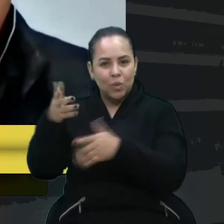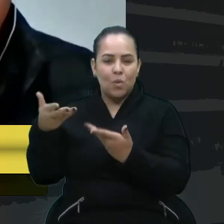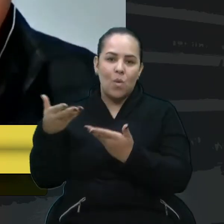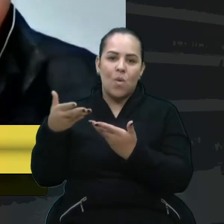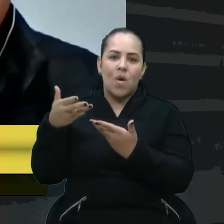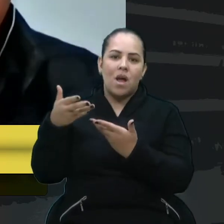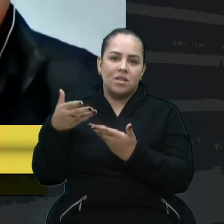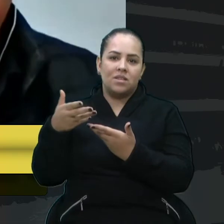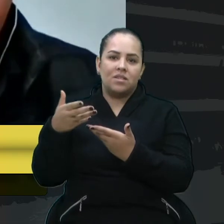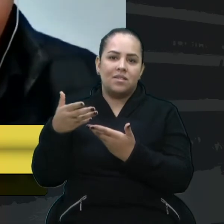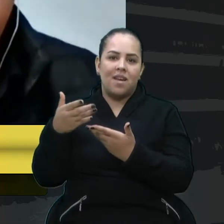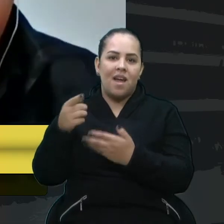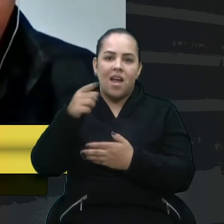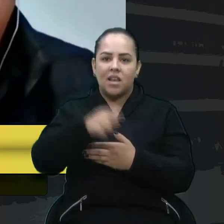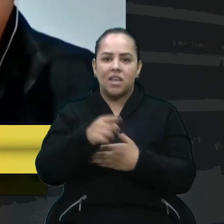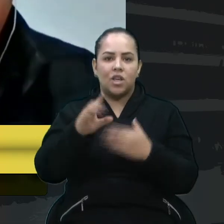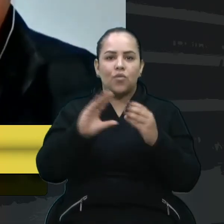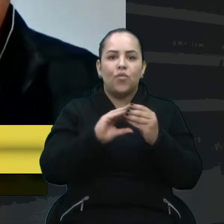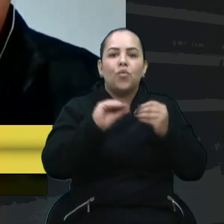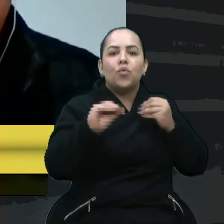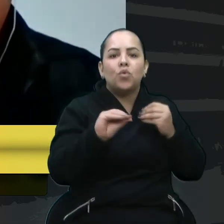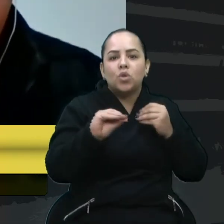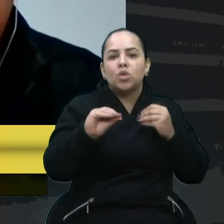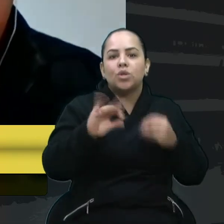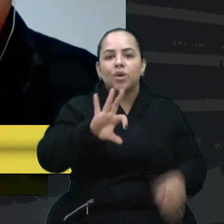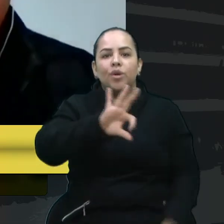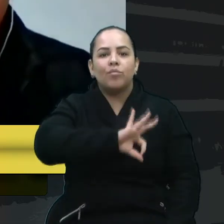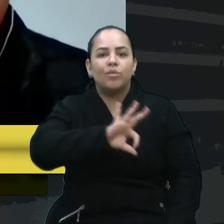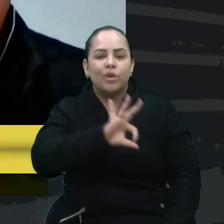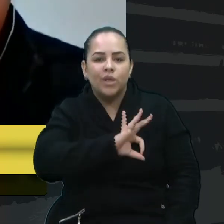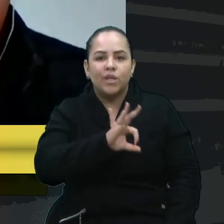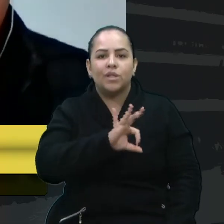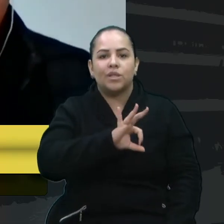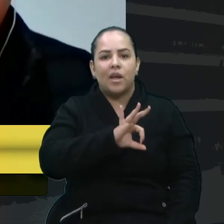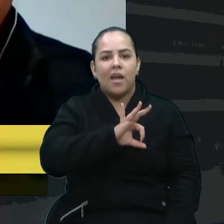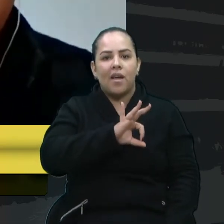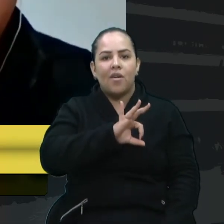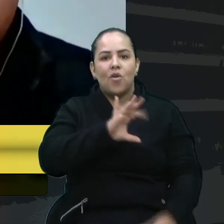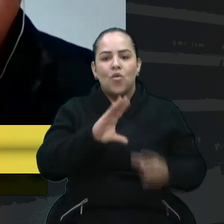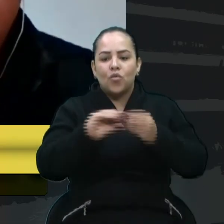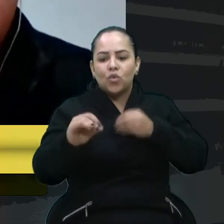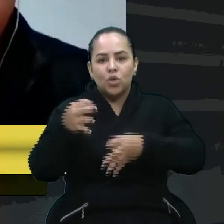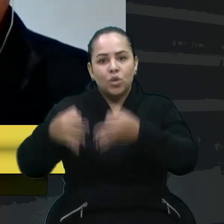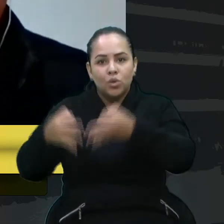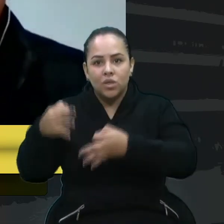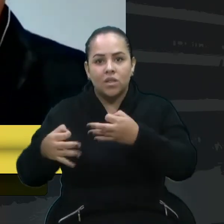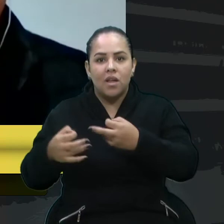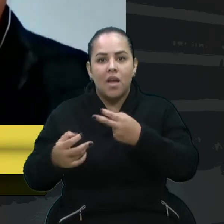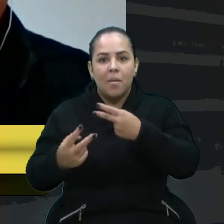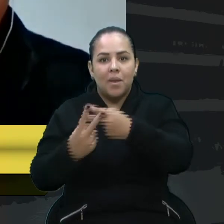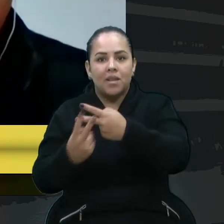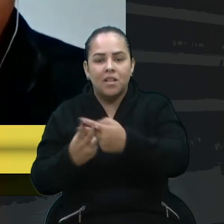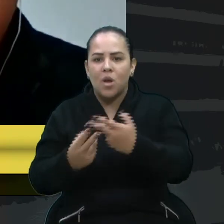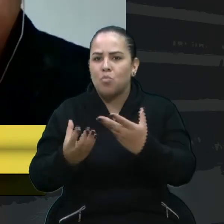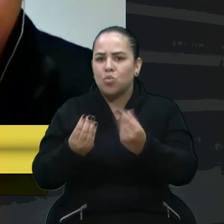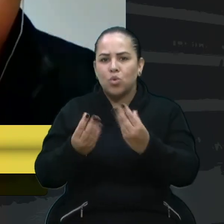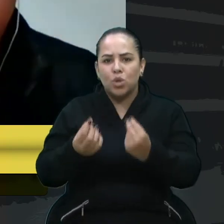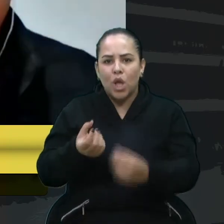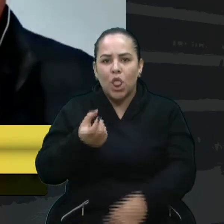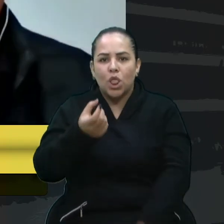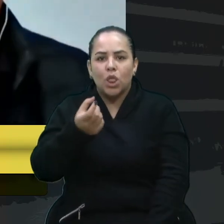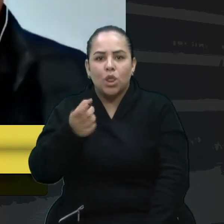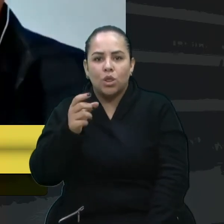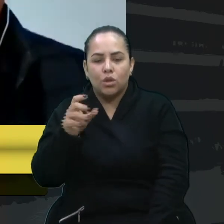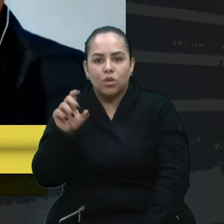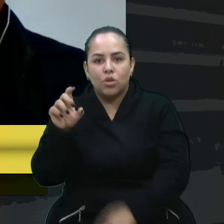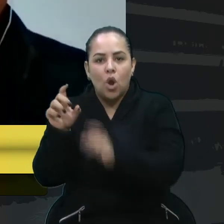aí fugitivas da polícia, da justiça, foram presas, muitas drogas já foram apreendidas, muito armamento já